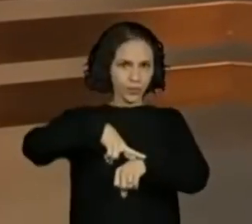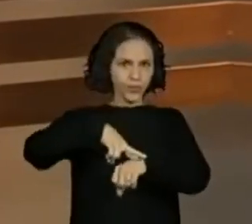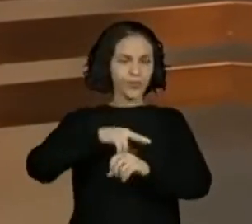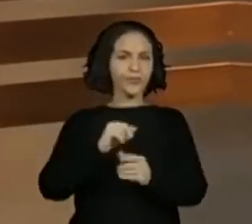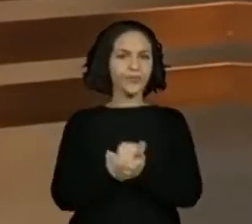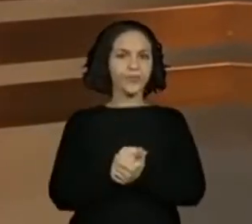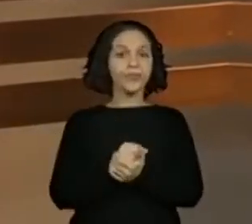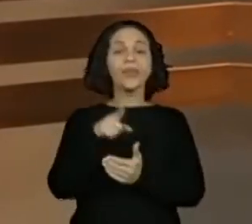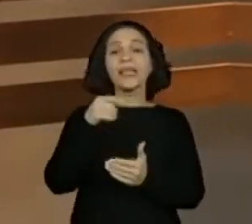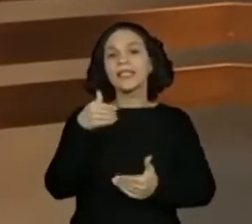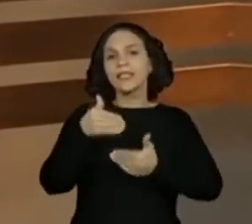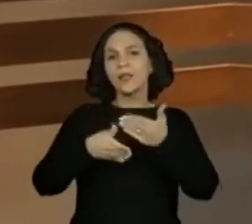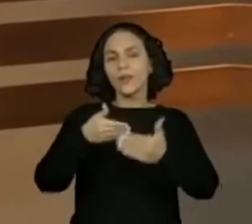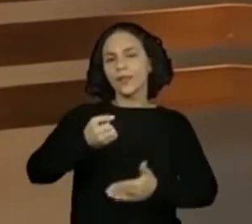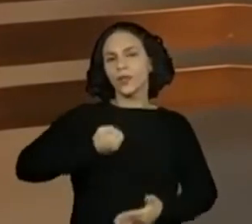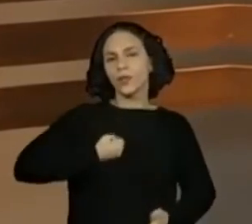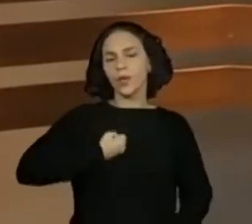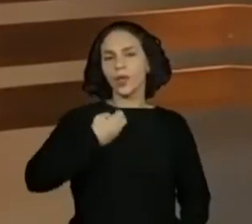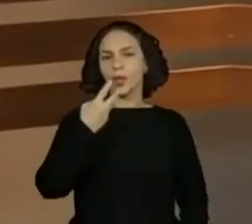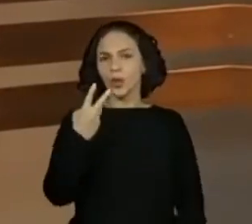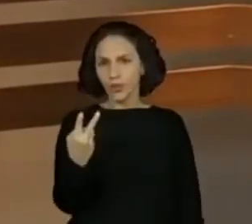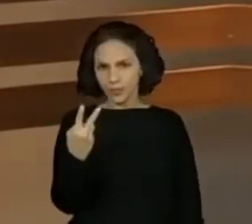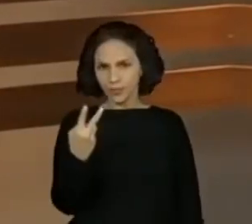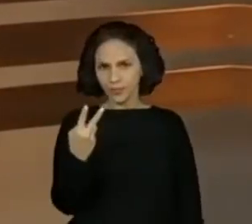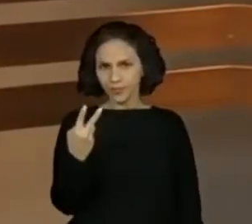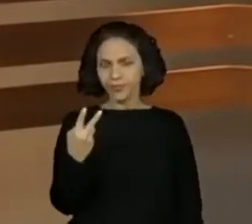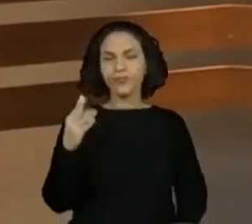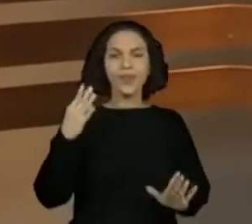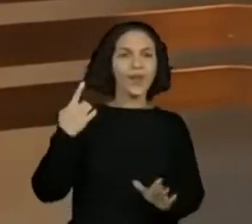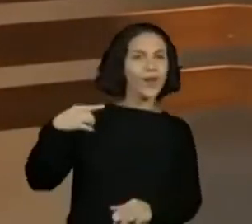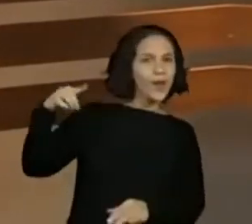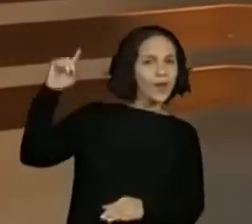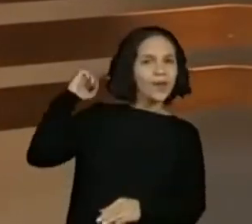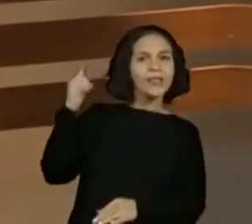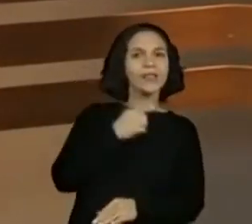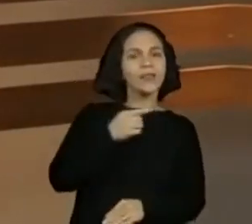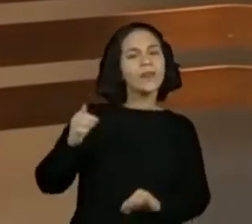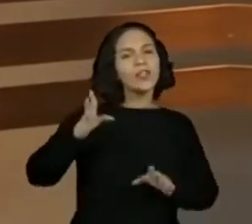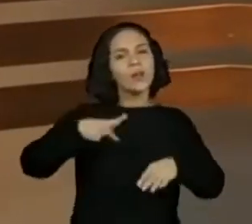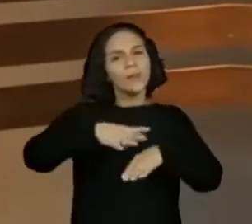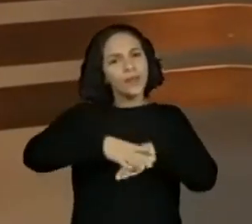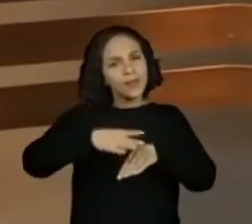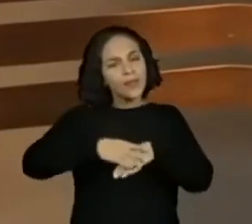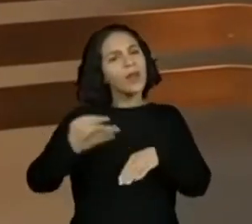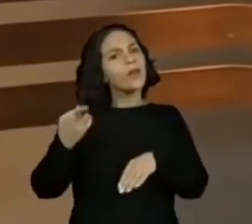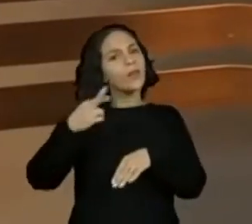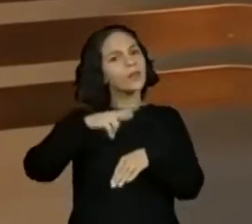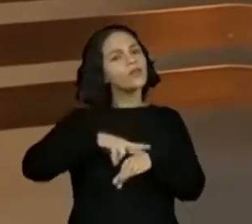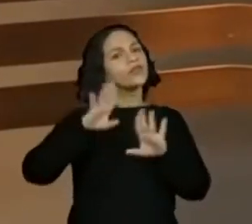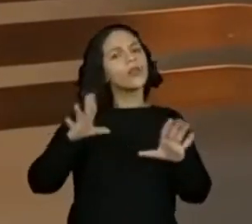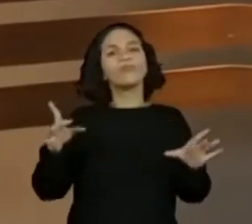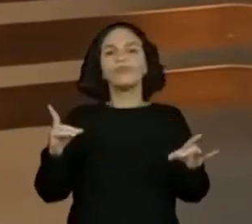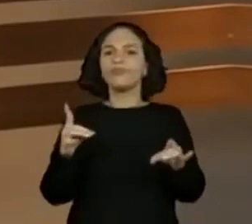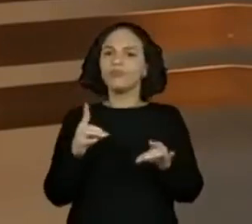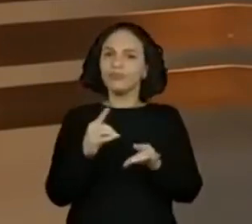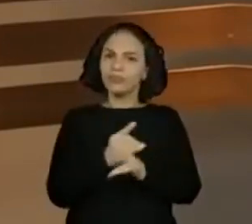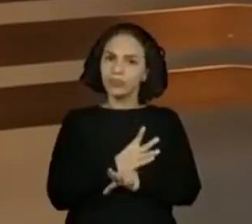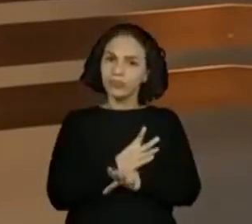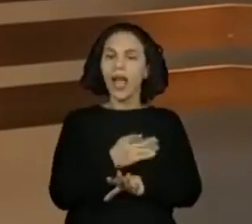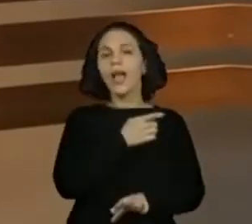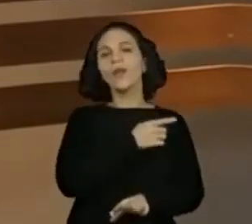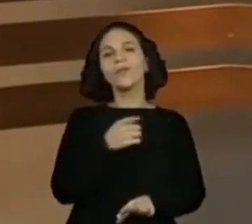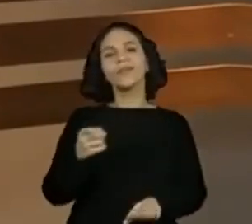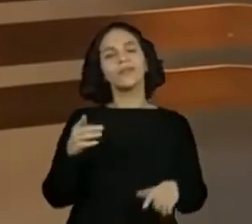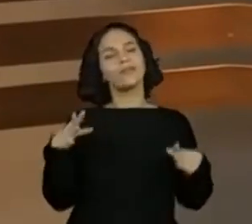É a sequência dois. Então tivemos lá aquela semana de recuperação de matemática, tivemos lá uma semaninha lá